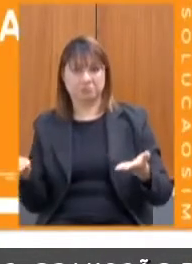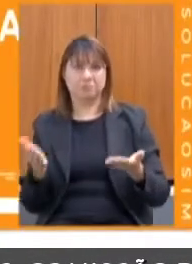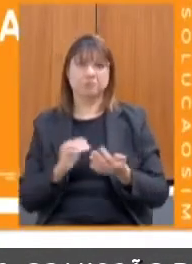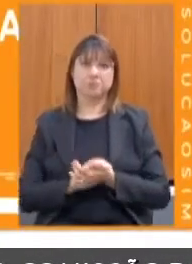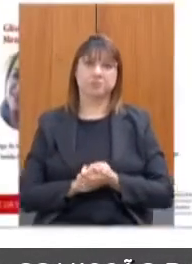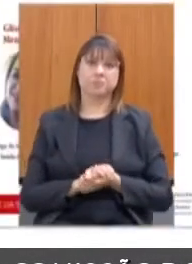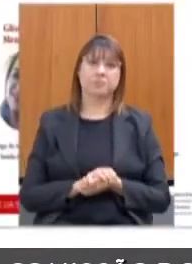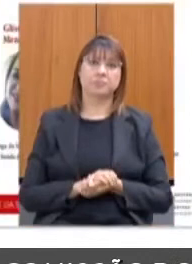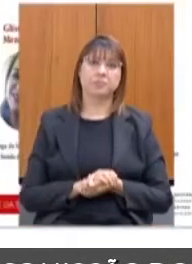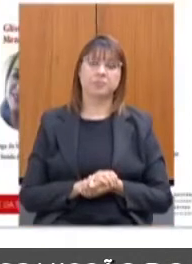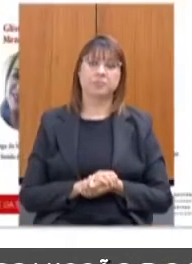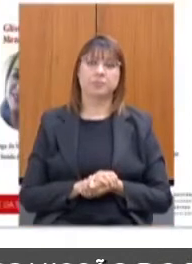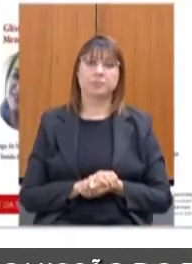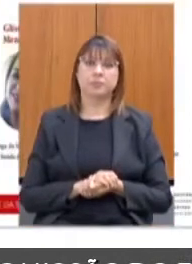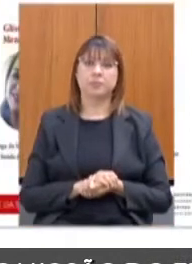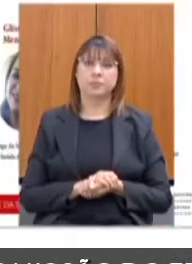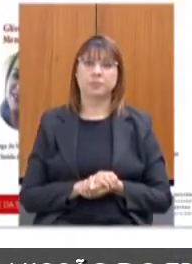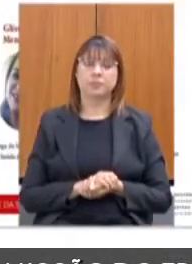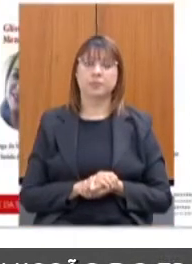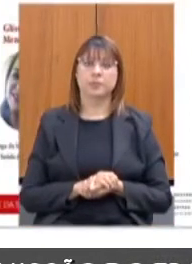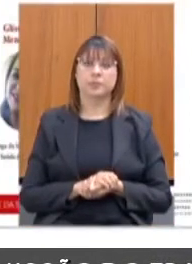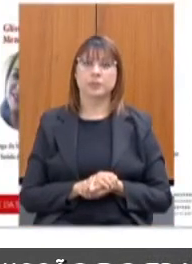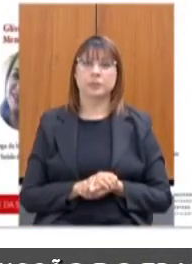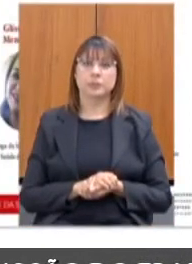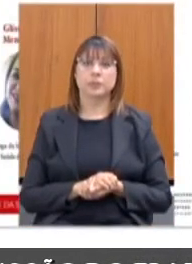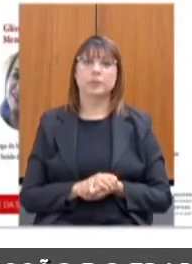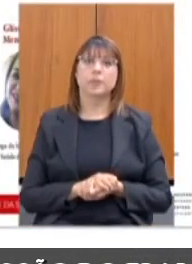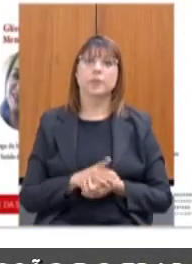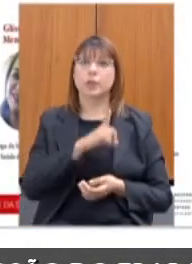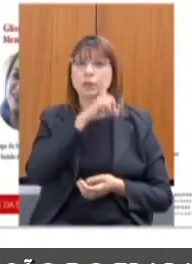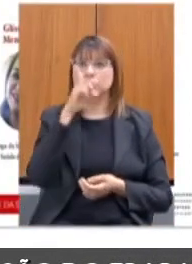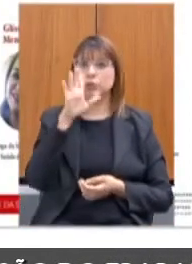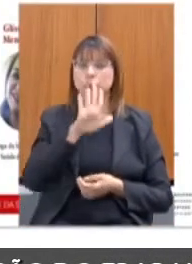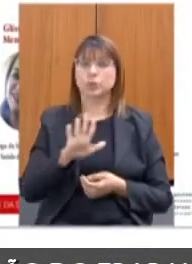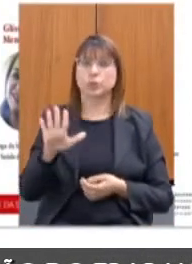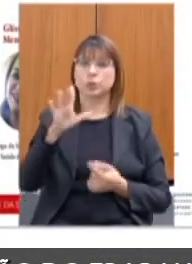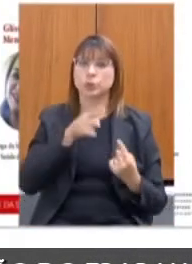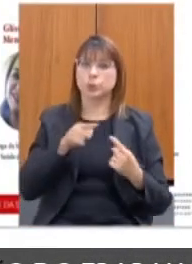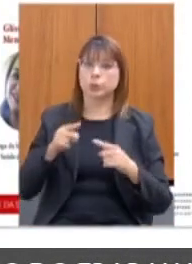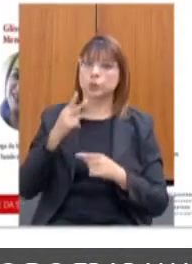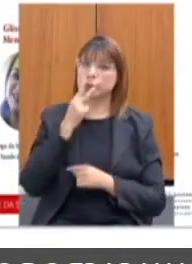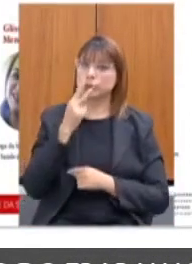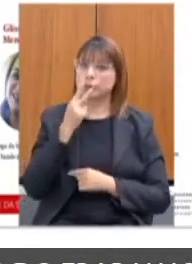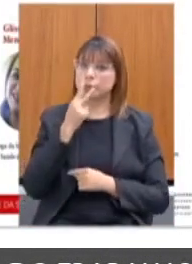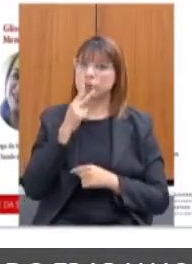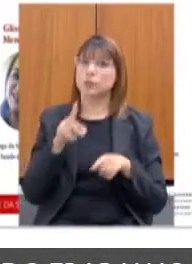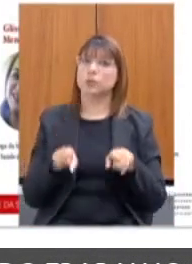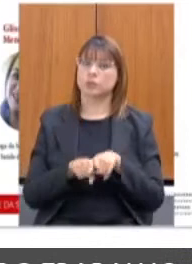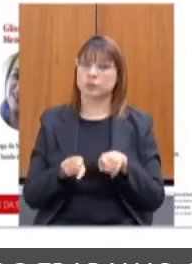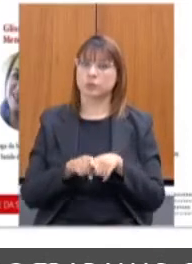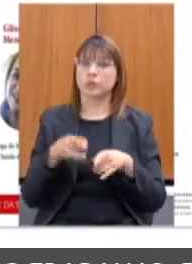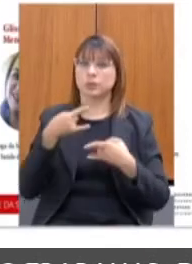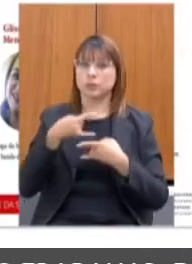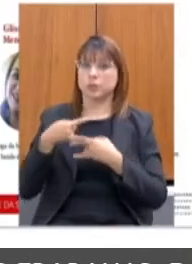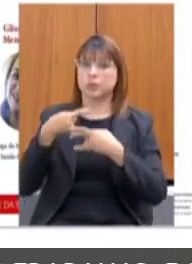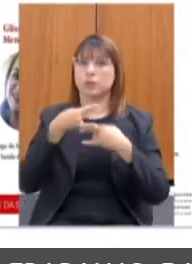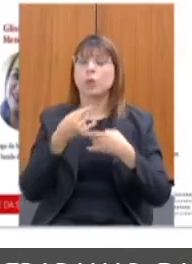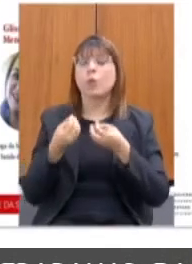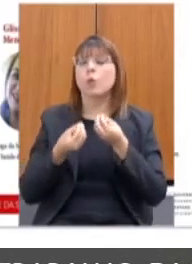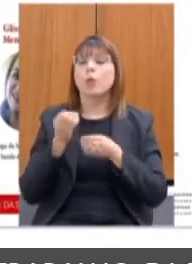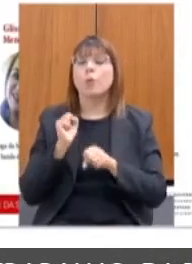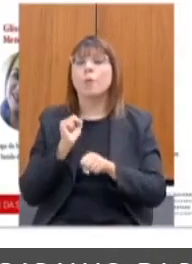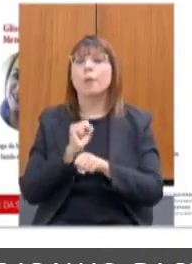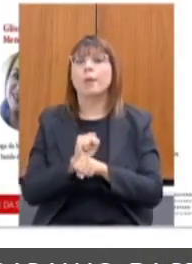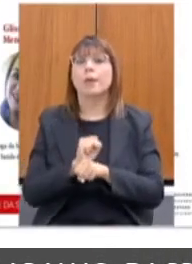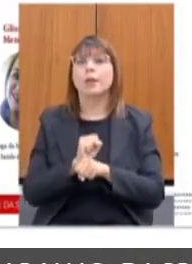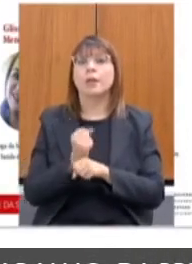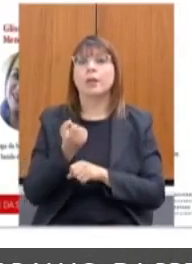Por favor. No Dia Nacional de Combate ao Fumo, nós fizemos também uma live como parar de fumar em